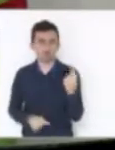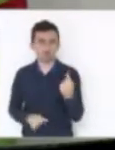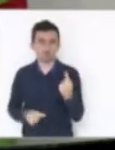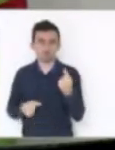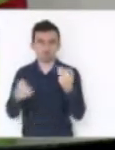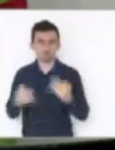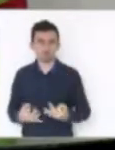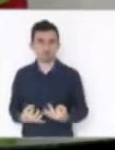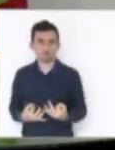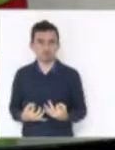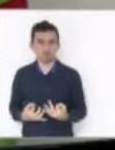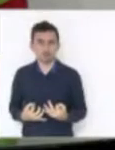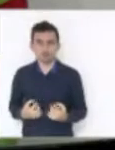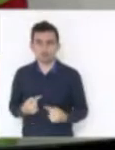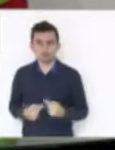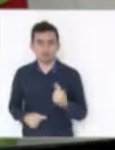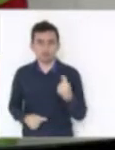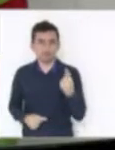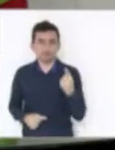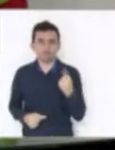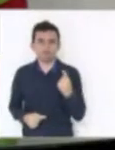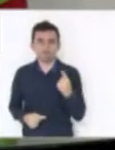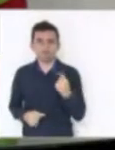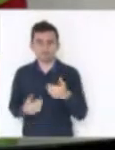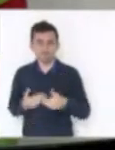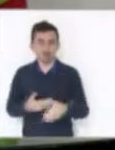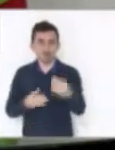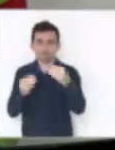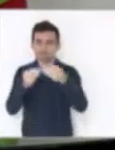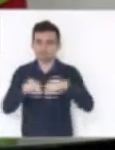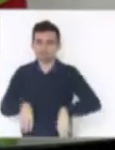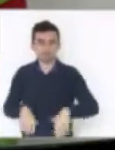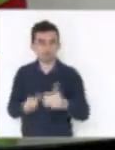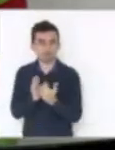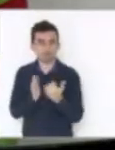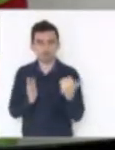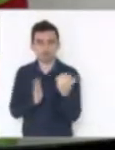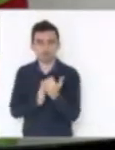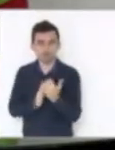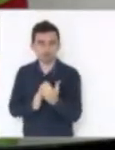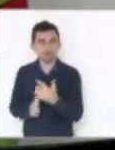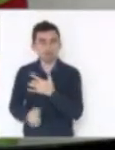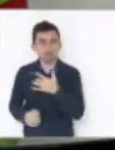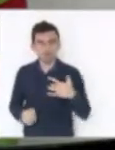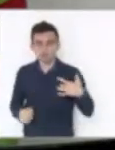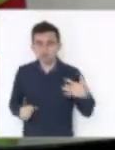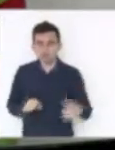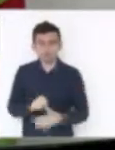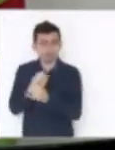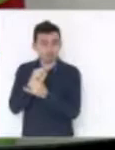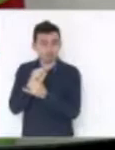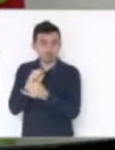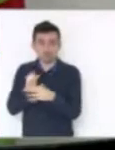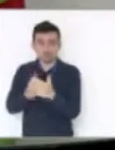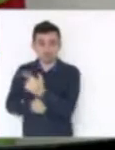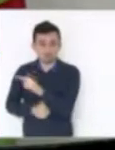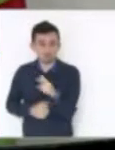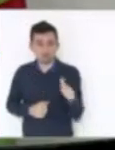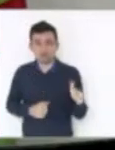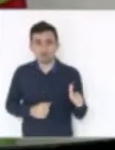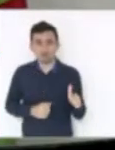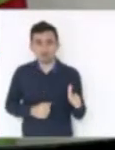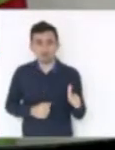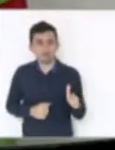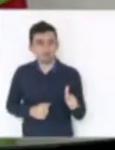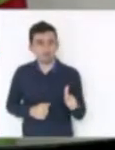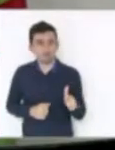prejudicar ainda mais e nós não temos a garantia da saúde financeira deste fundo.